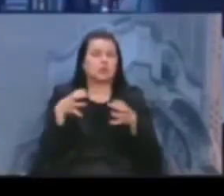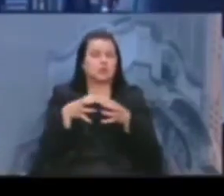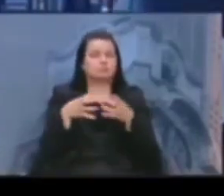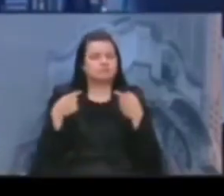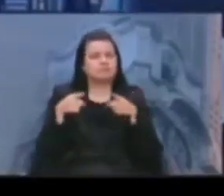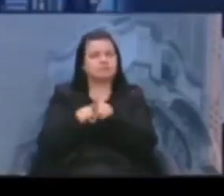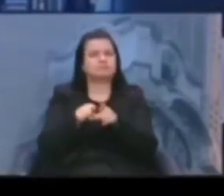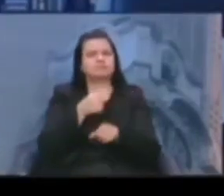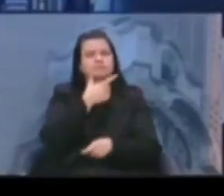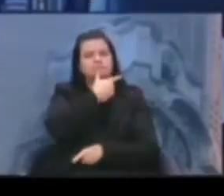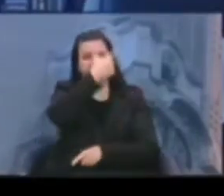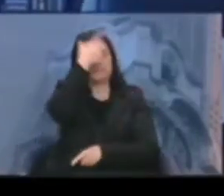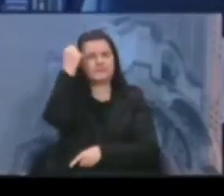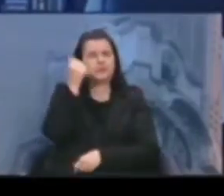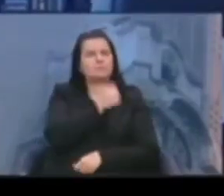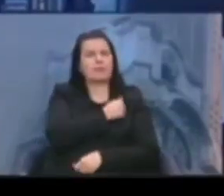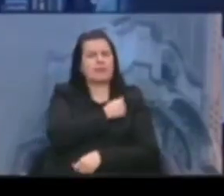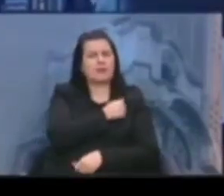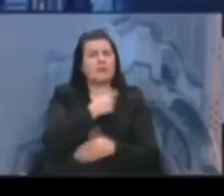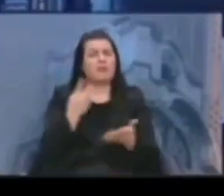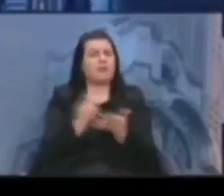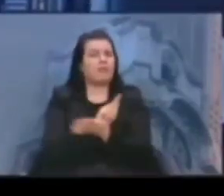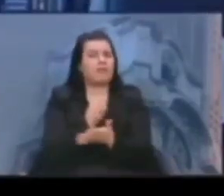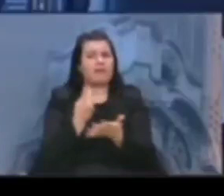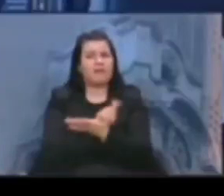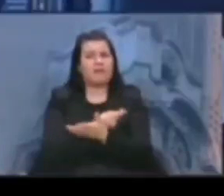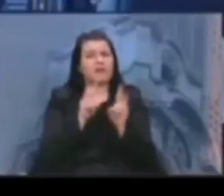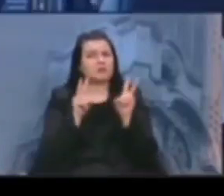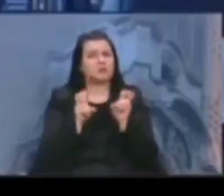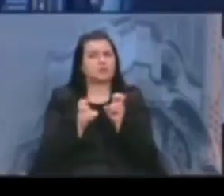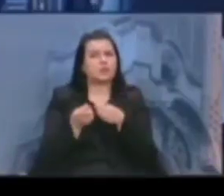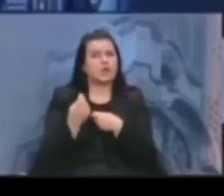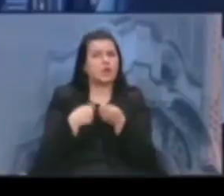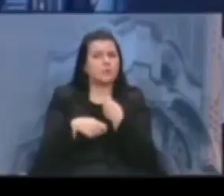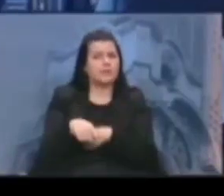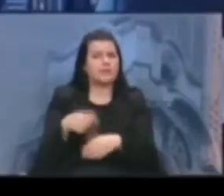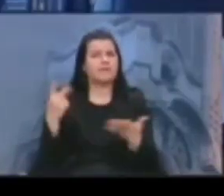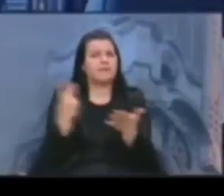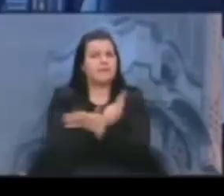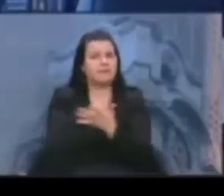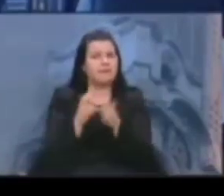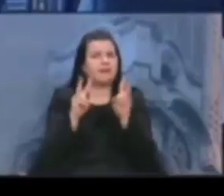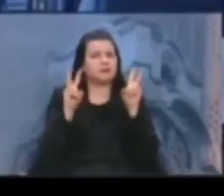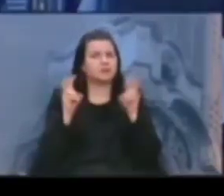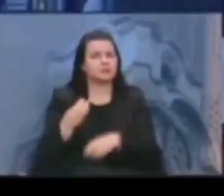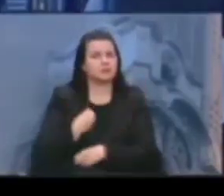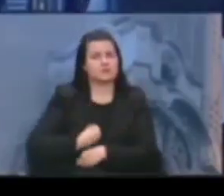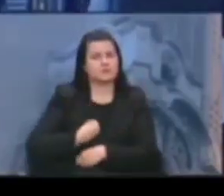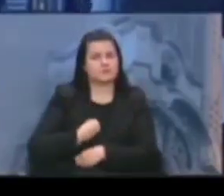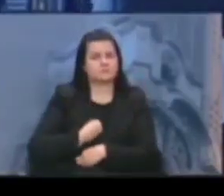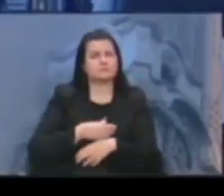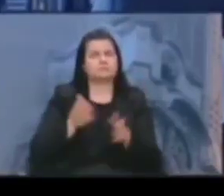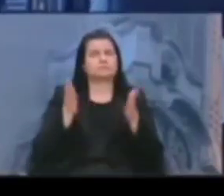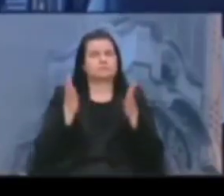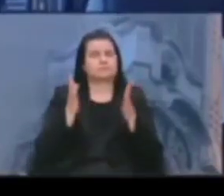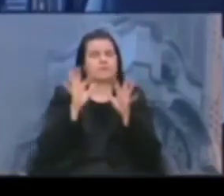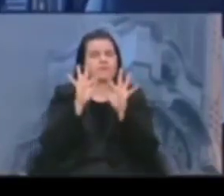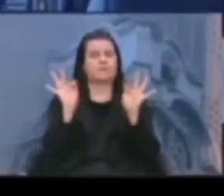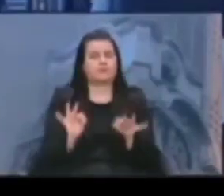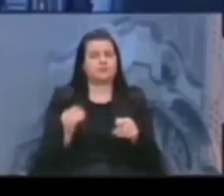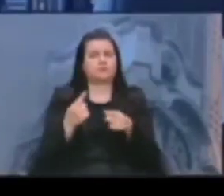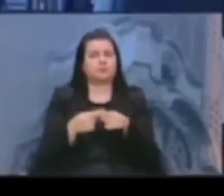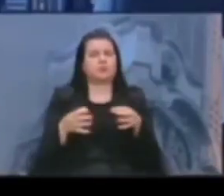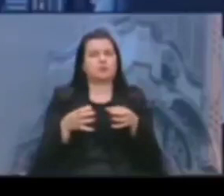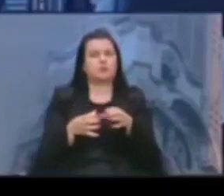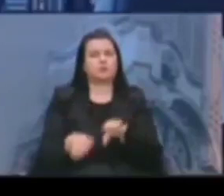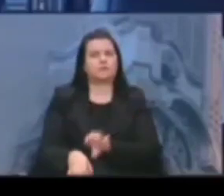errando na economia e errando nas vidas. E, felizmente, o campo da esquerda apresenta um projeto de lei que tem